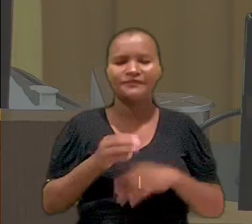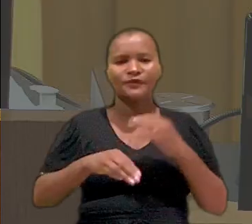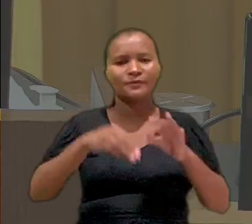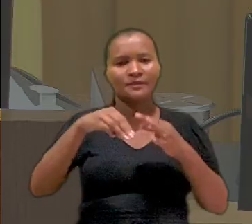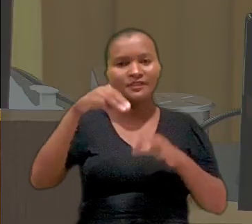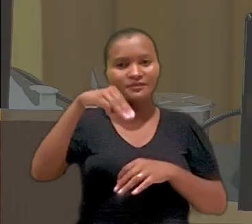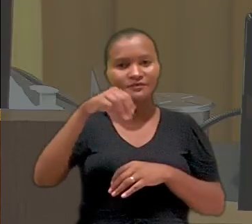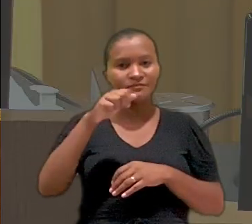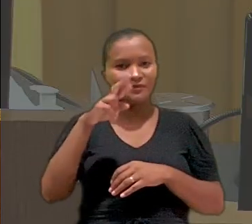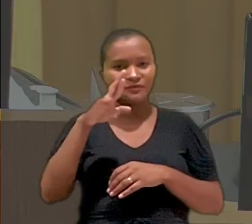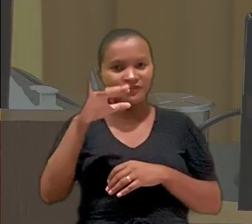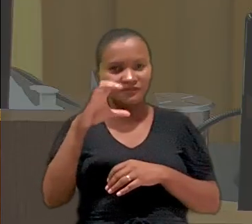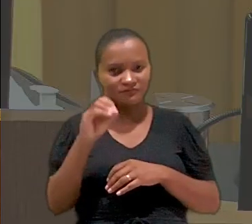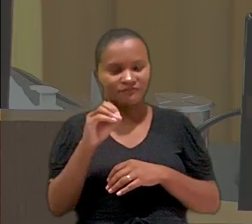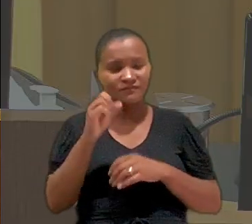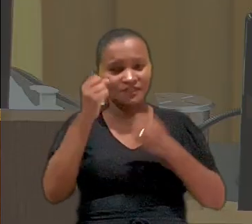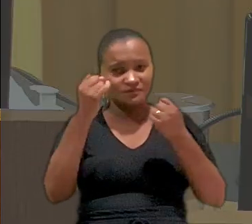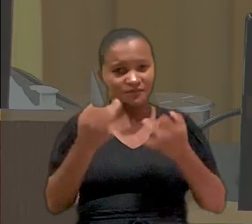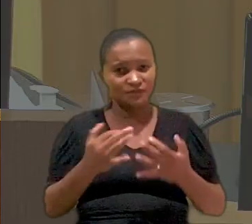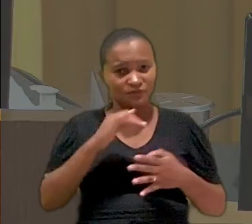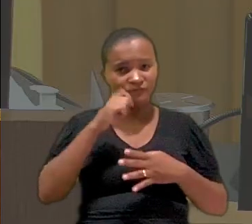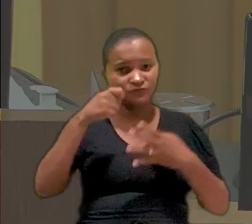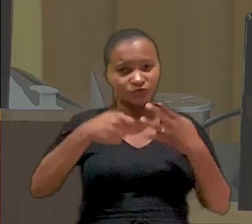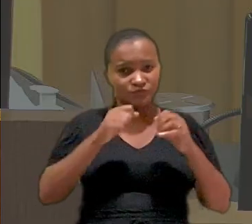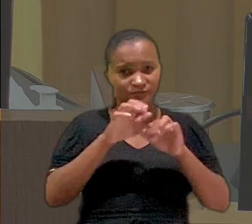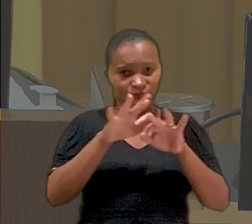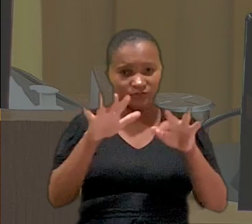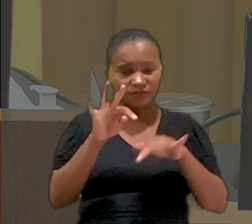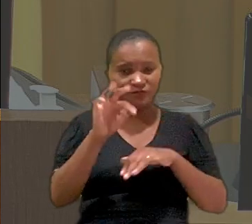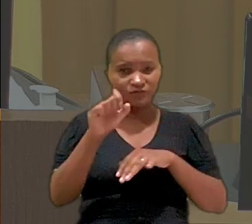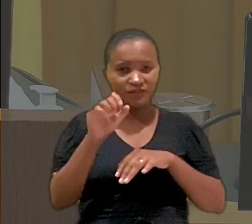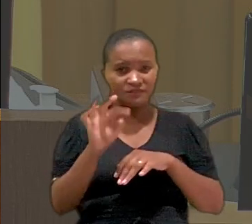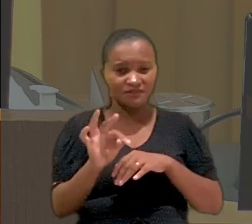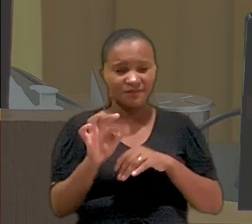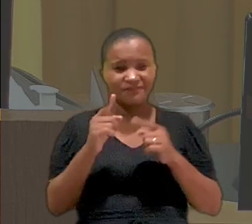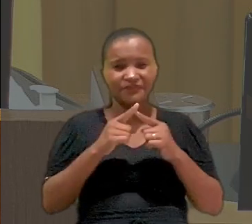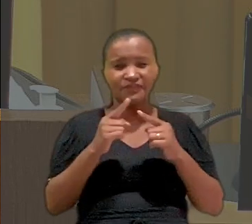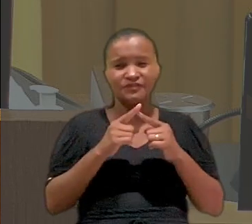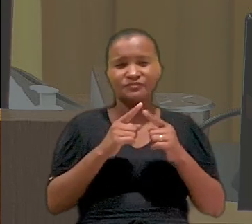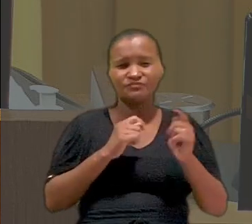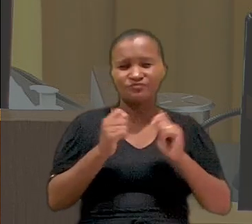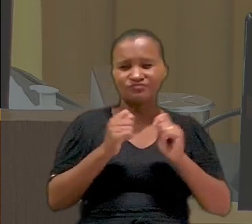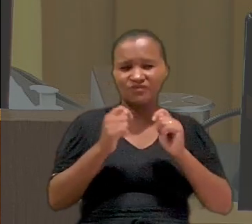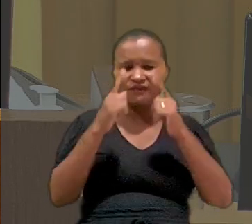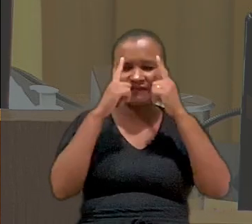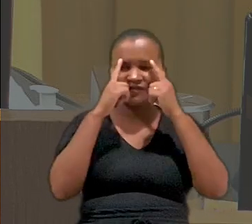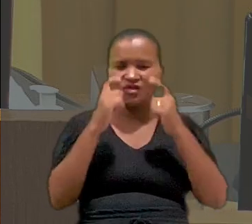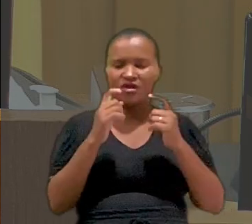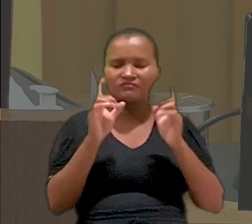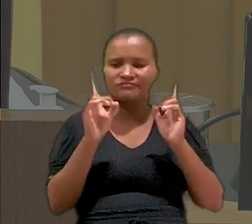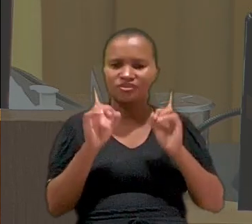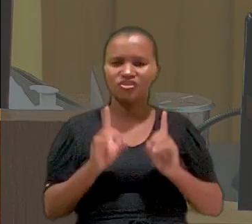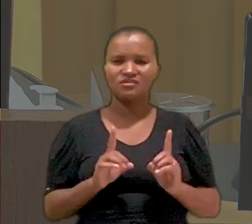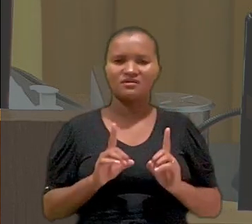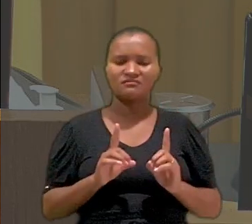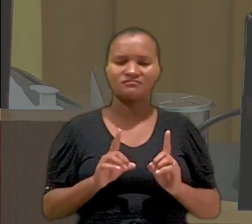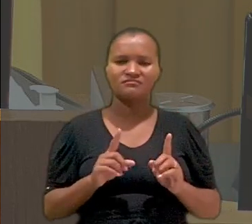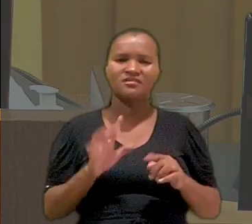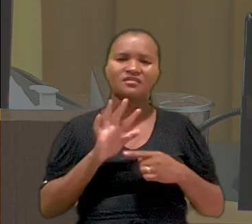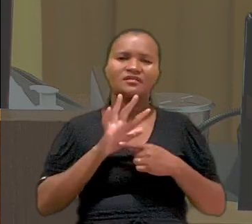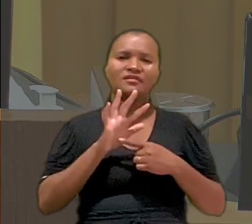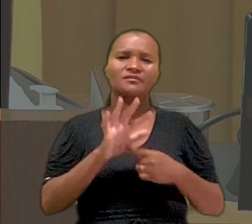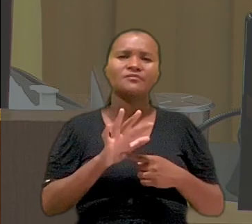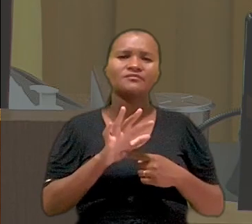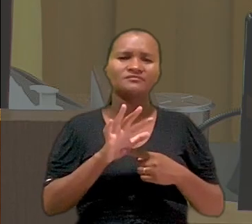conhecia. O ministro Maurício Godinho Delgado explicou que, conforme a jurisprudência do TST, esse tipo de controle viola a